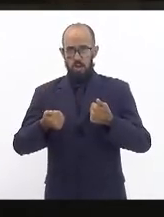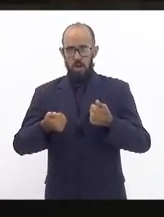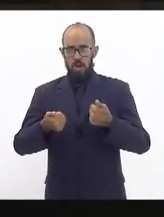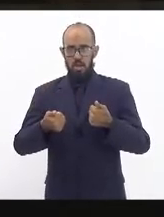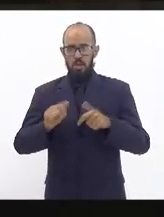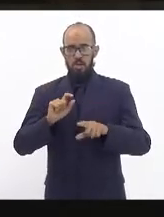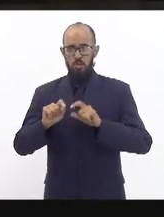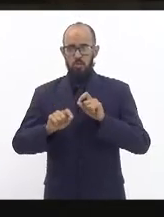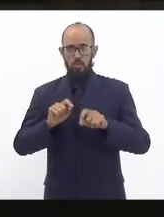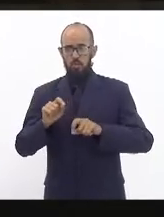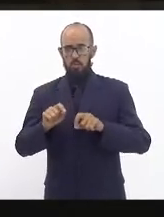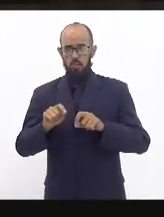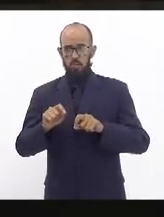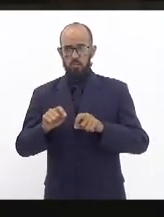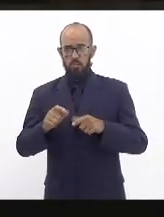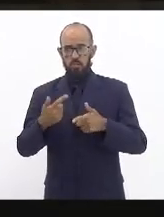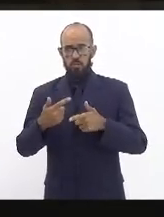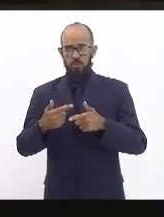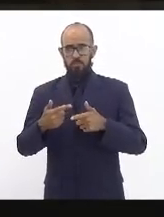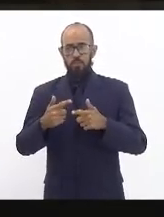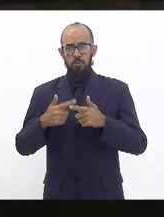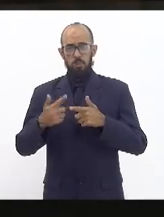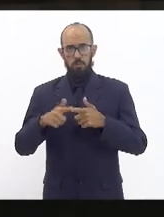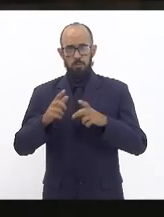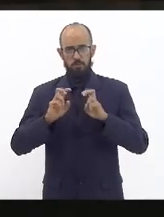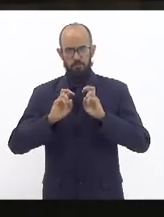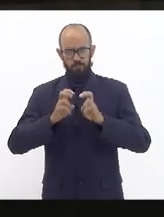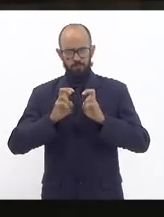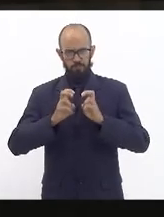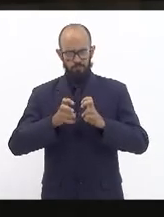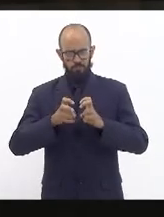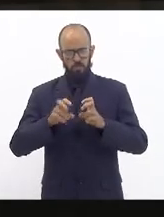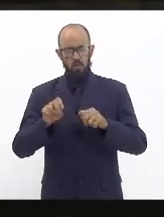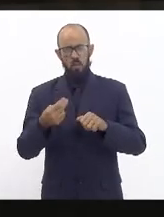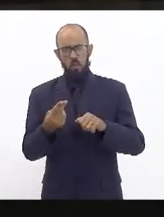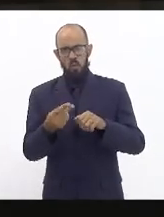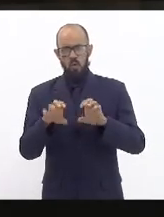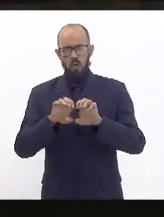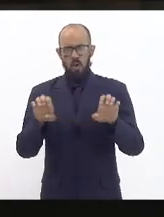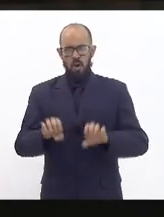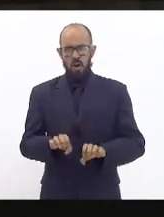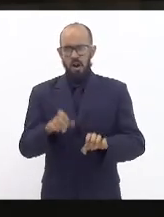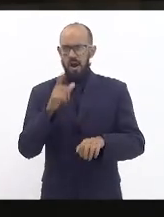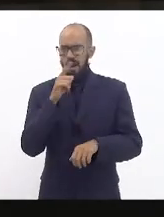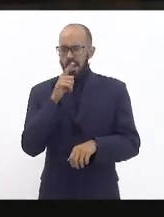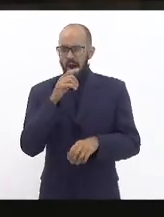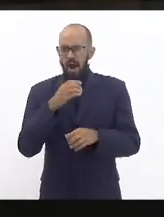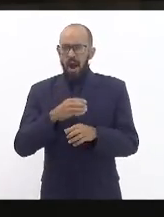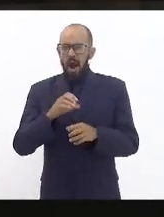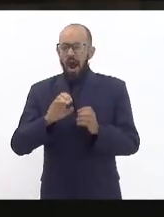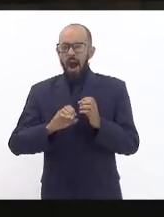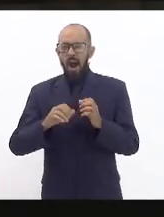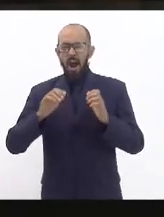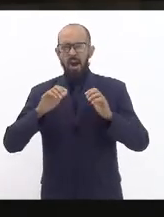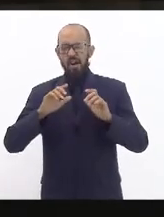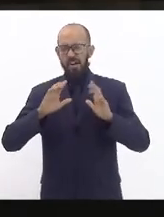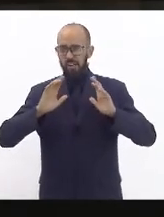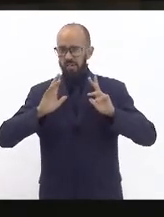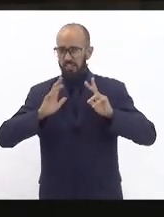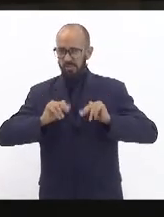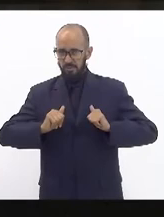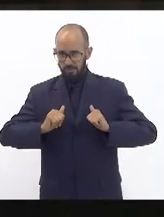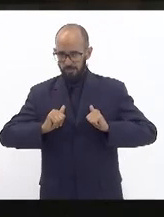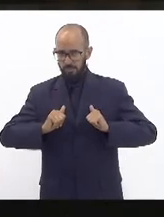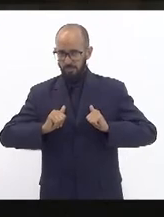questão da supervia como de obras importantes de estrutura como água encanada esgoto tratado vem o